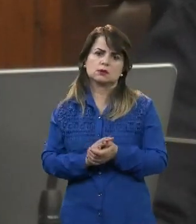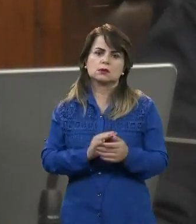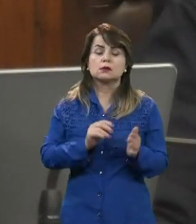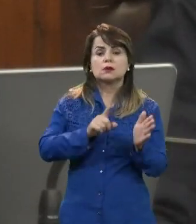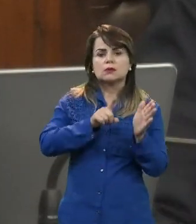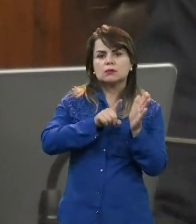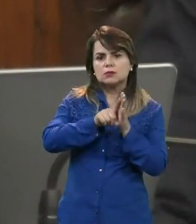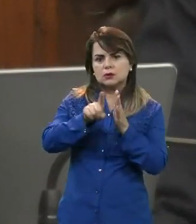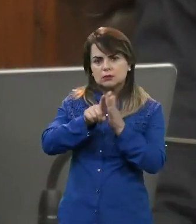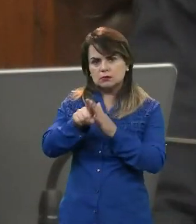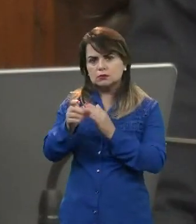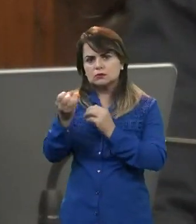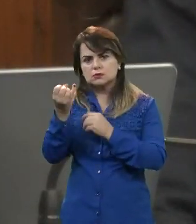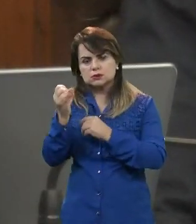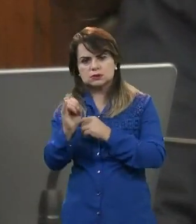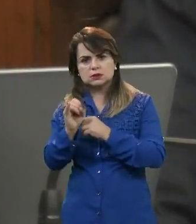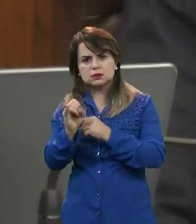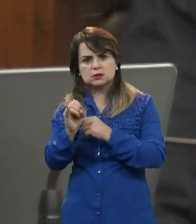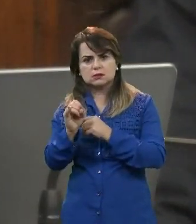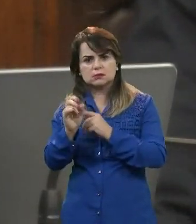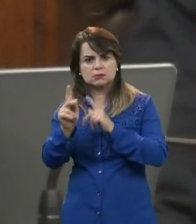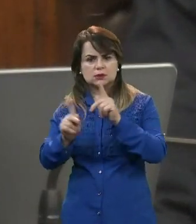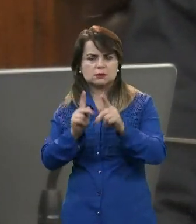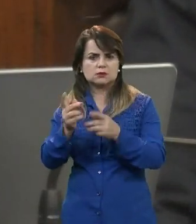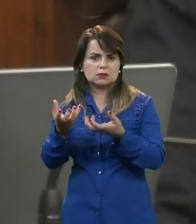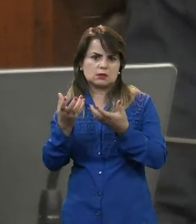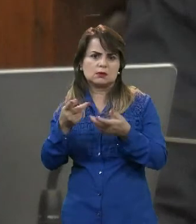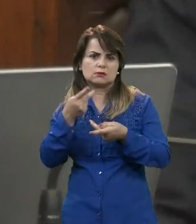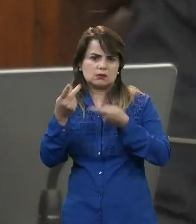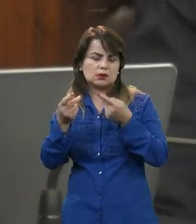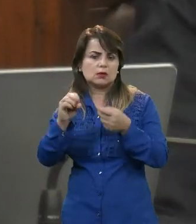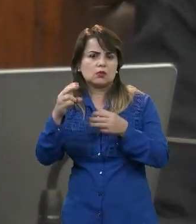questionamento que veio por e-mail.